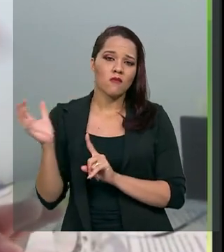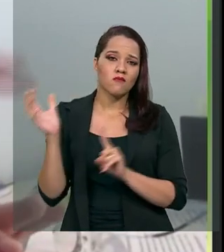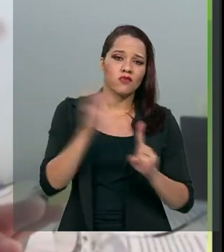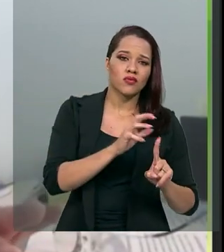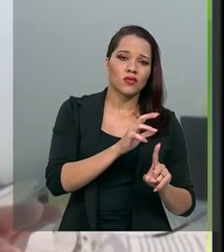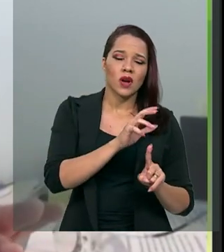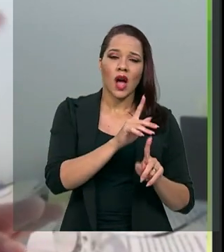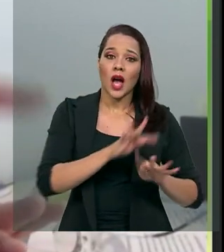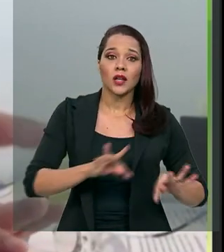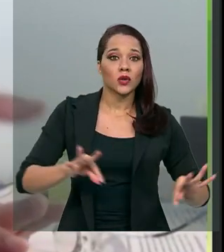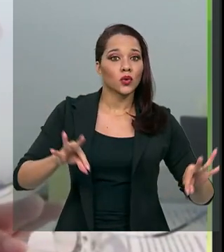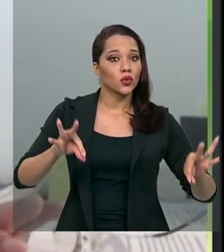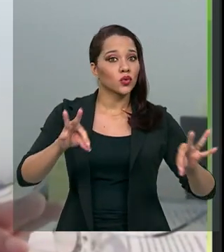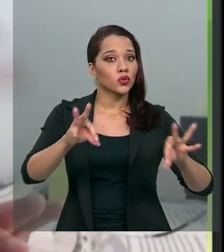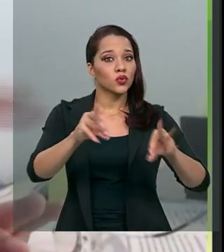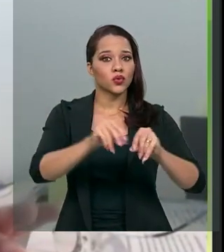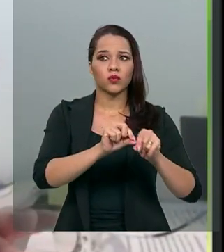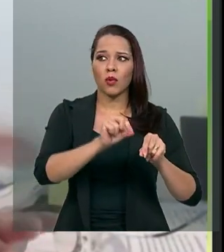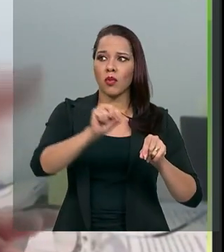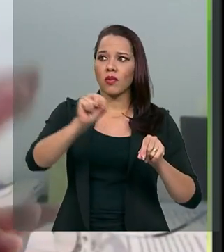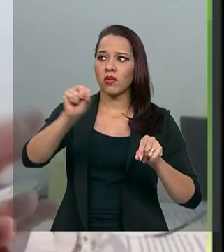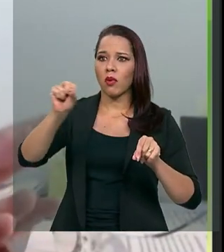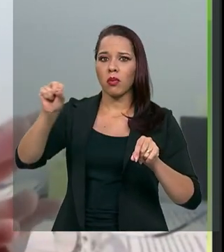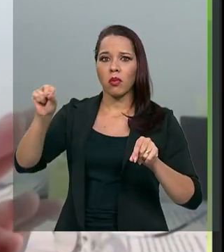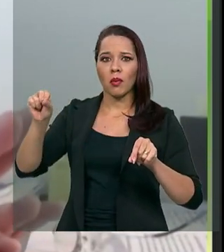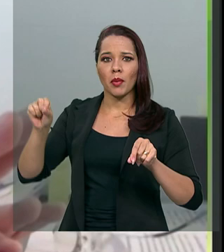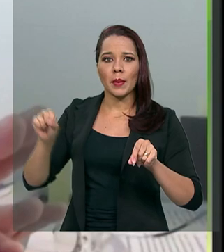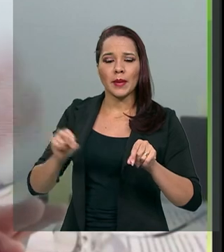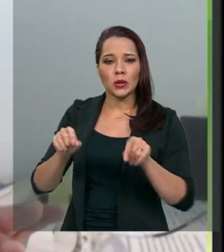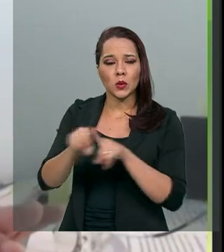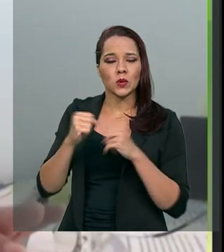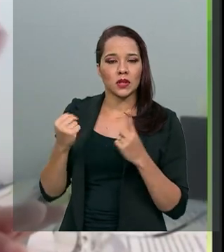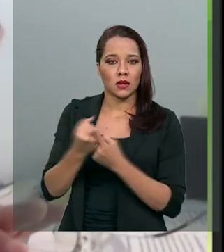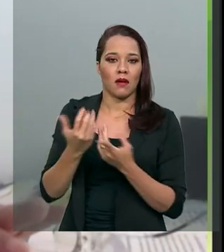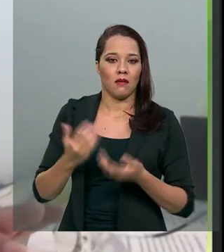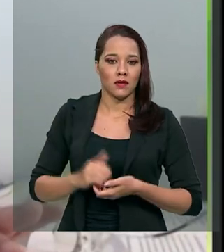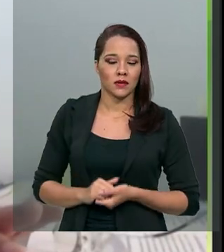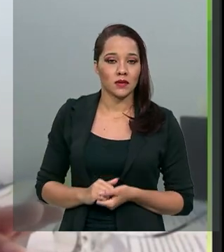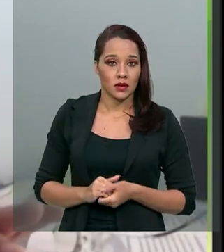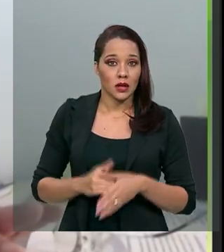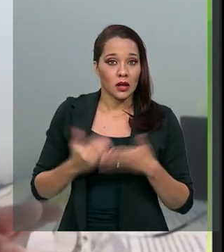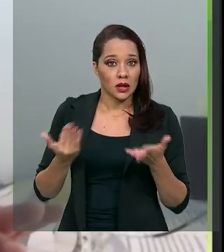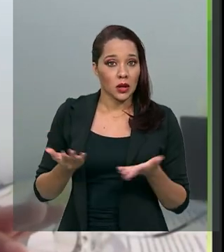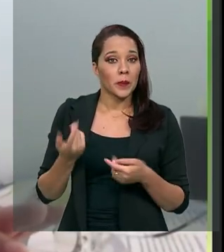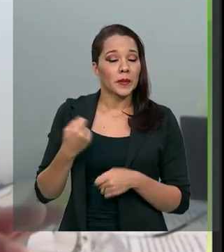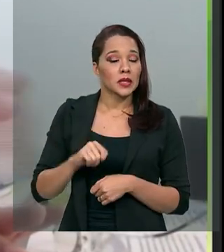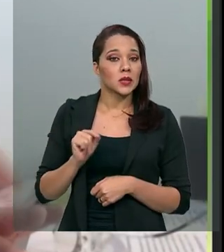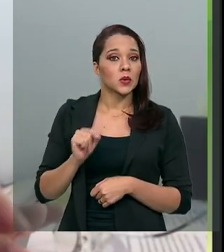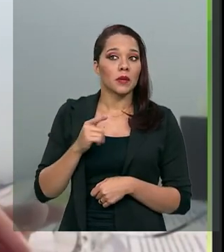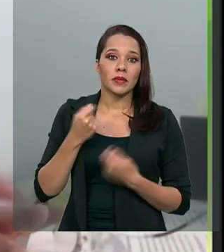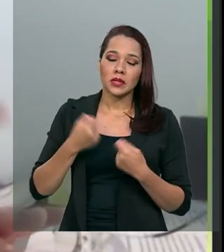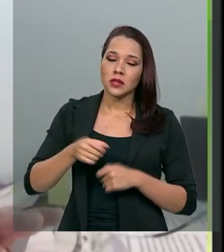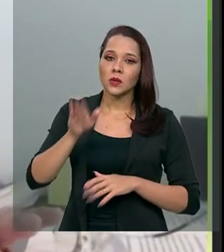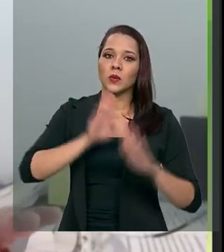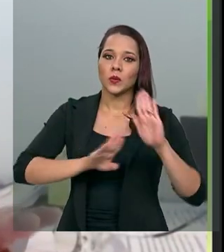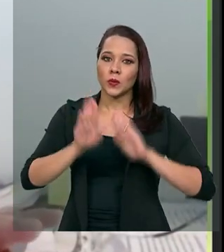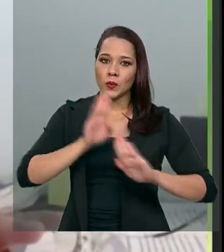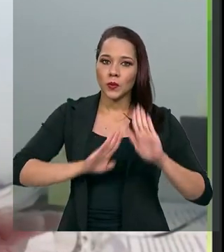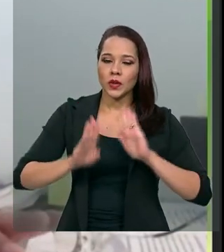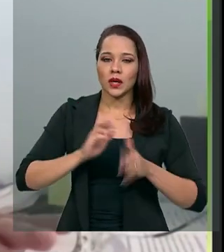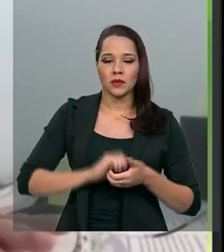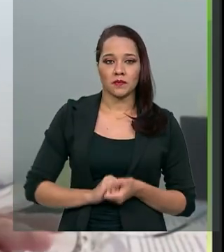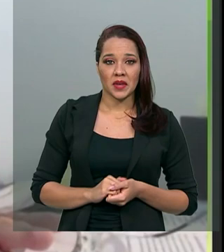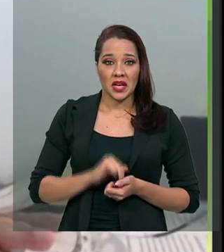a todos os segmentos e estratos sociais. Então, há que se ter muito cuidado. Quando você